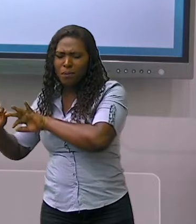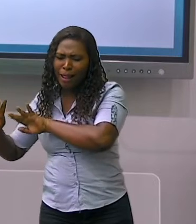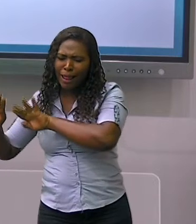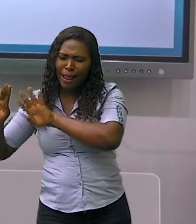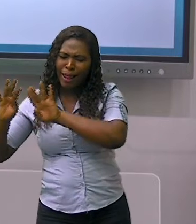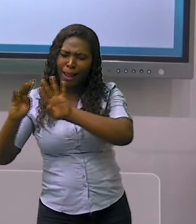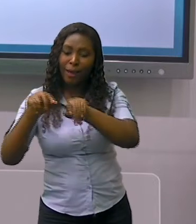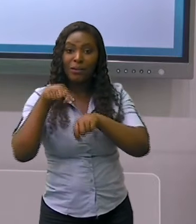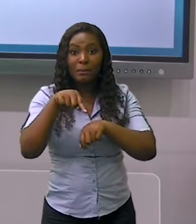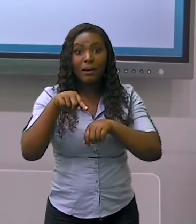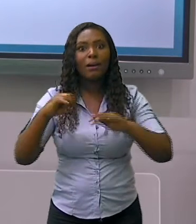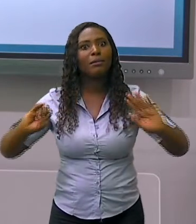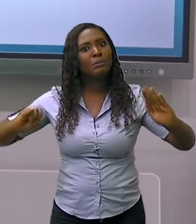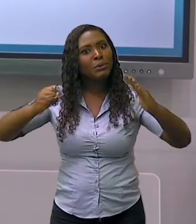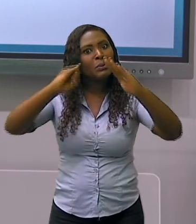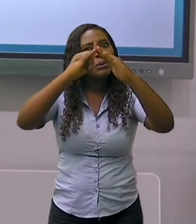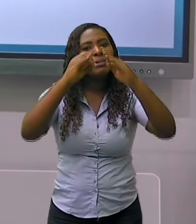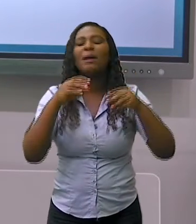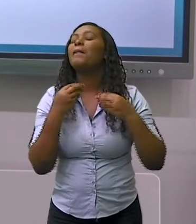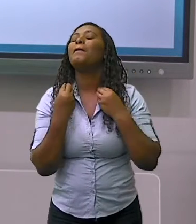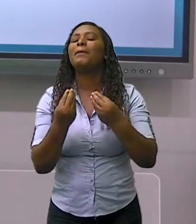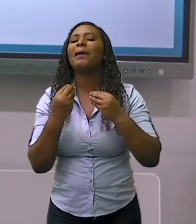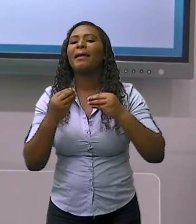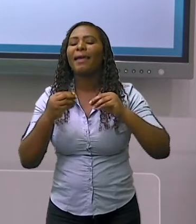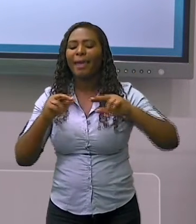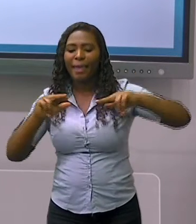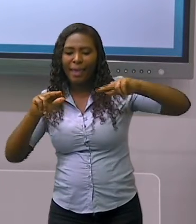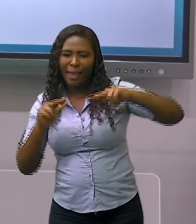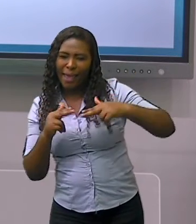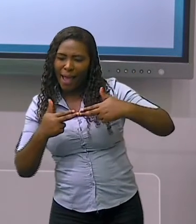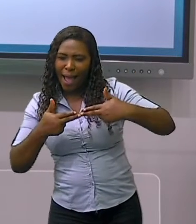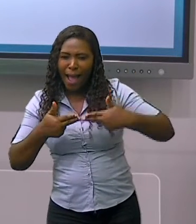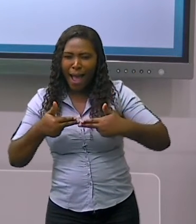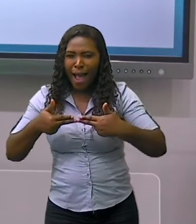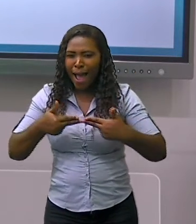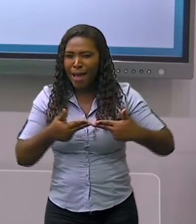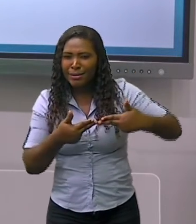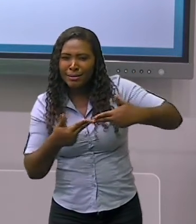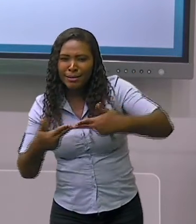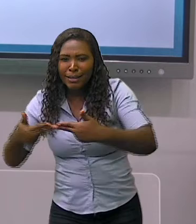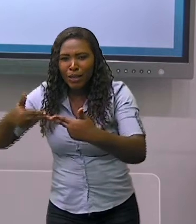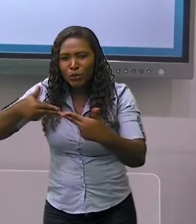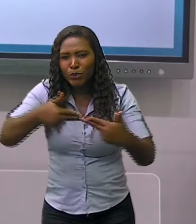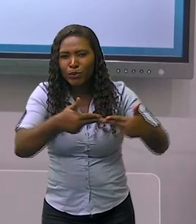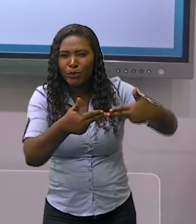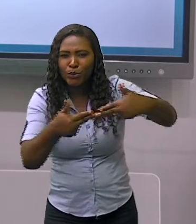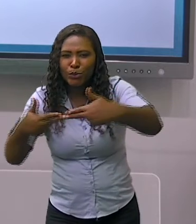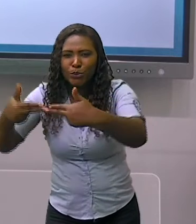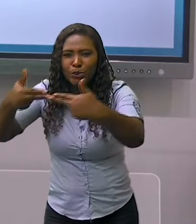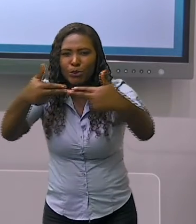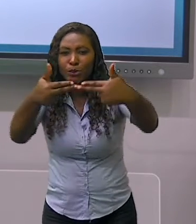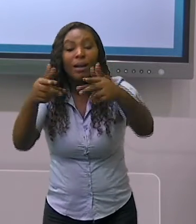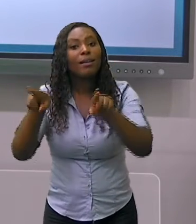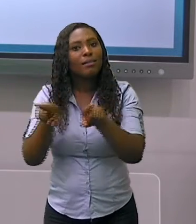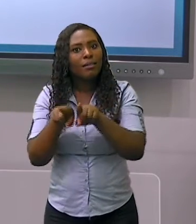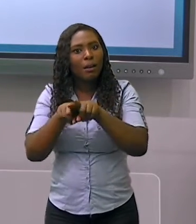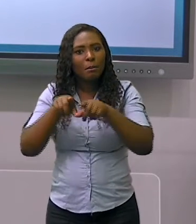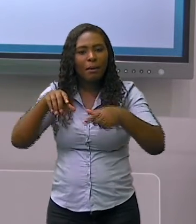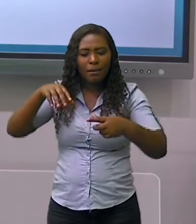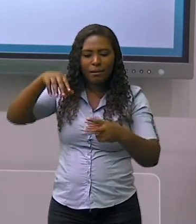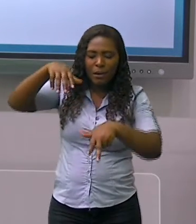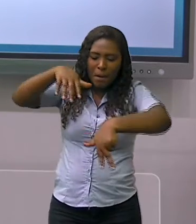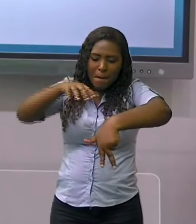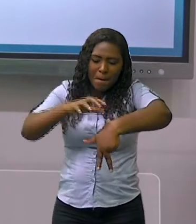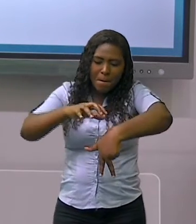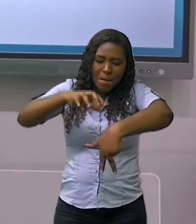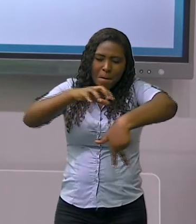cidade com asas delta e também paragliders. Além do voo livre, o Pico oferece também